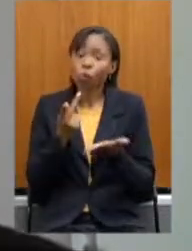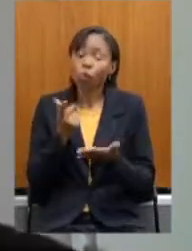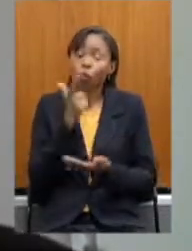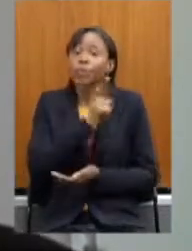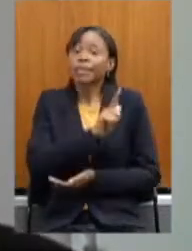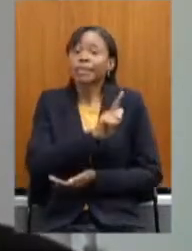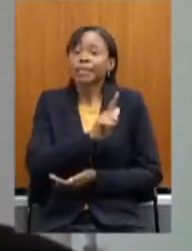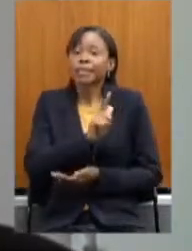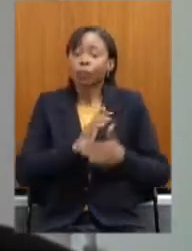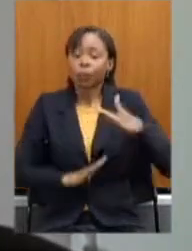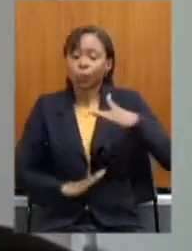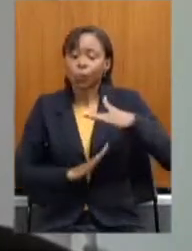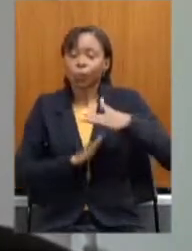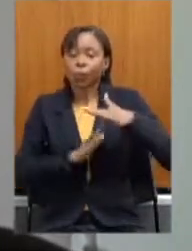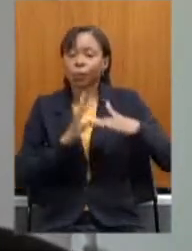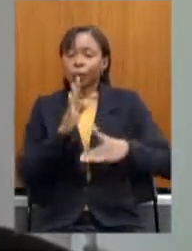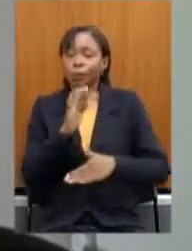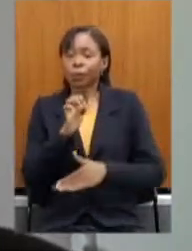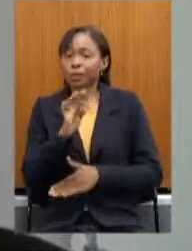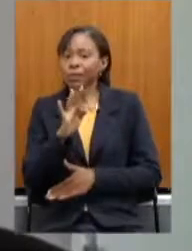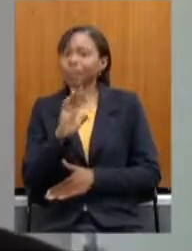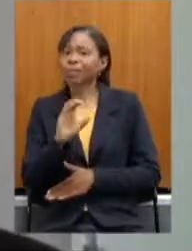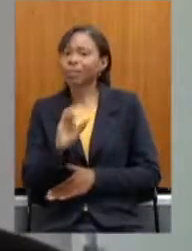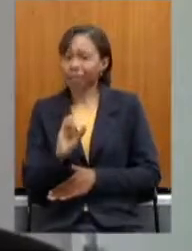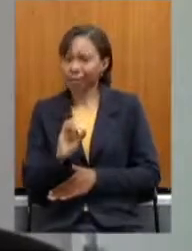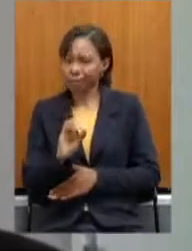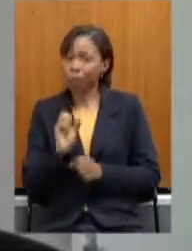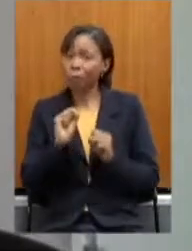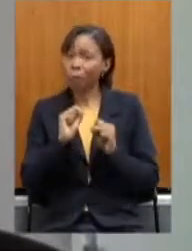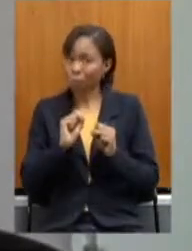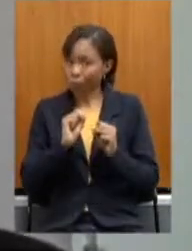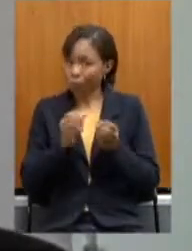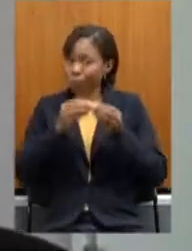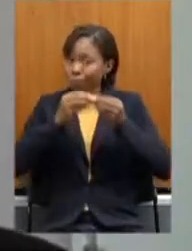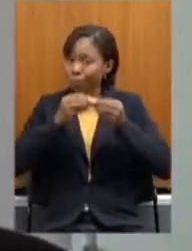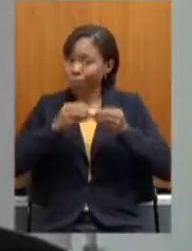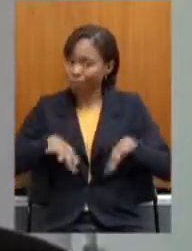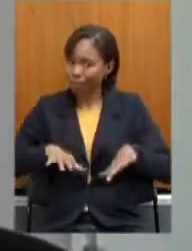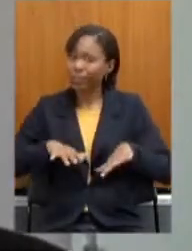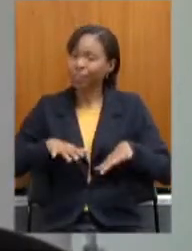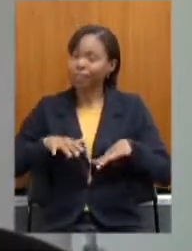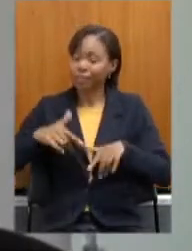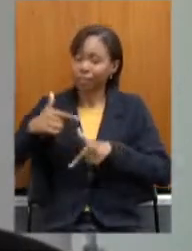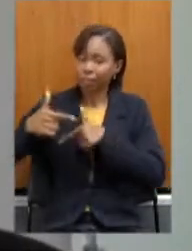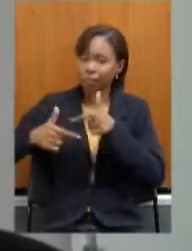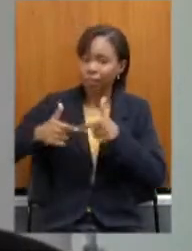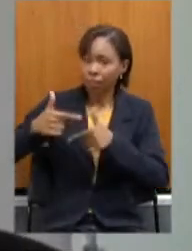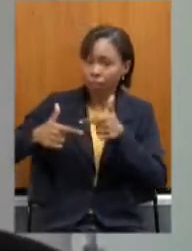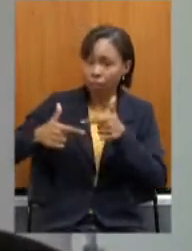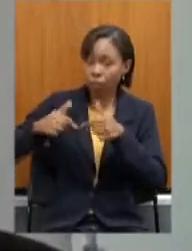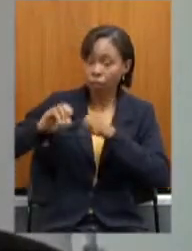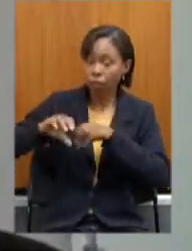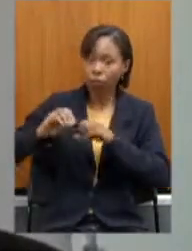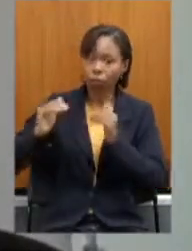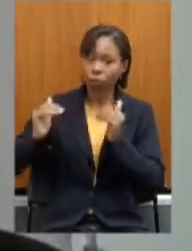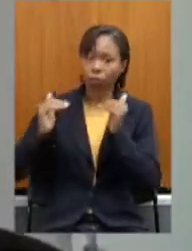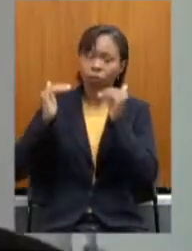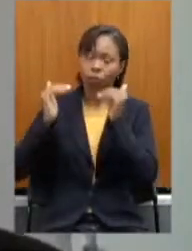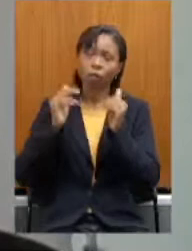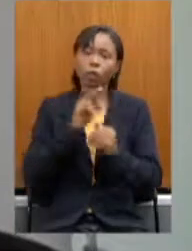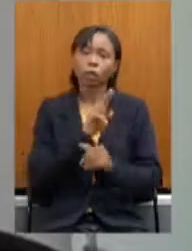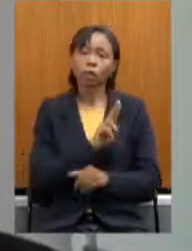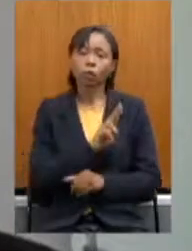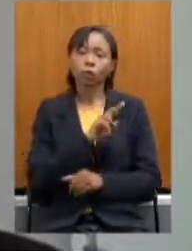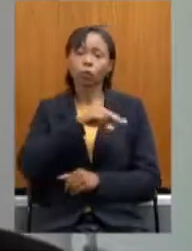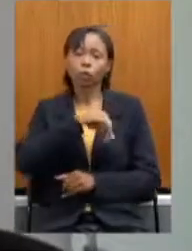e isso pode precarizar a carreira do ensino superior que serve no caso da Unimontes e da